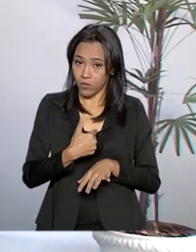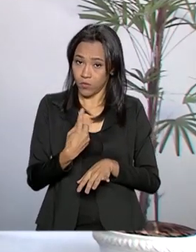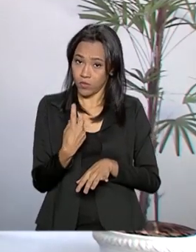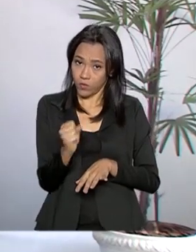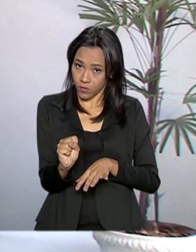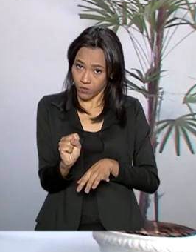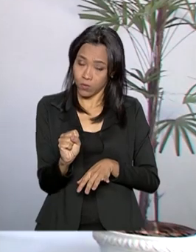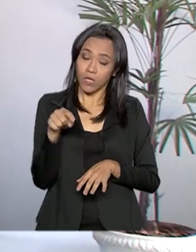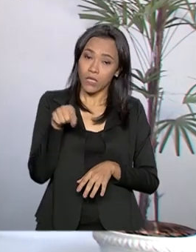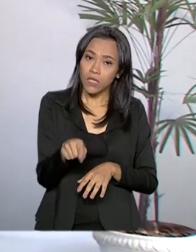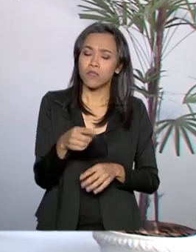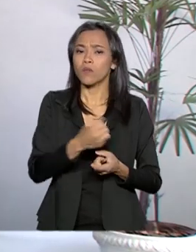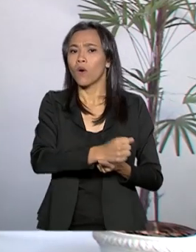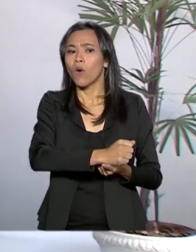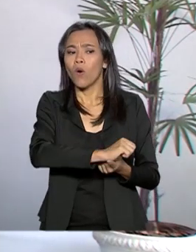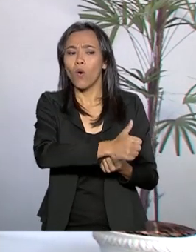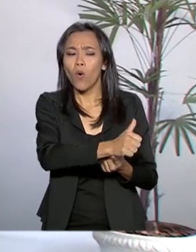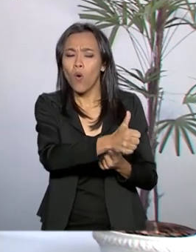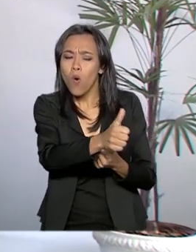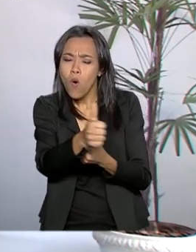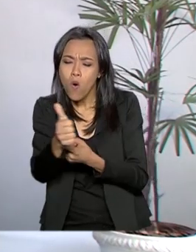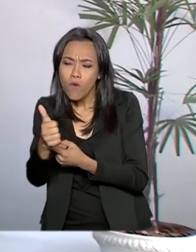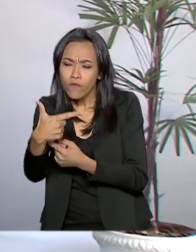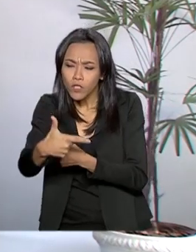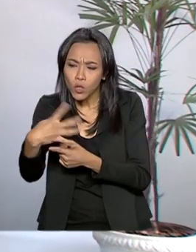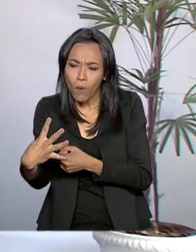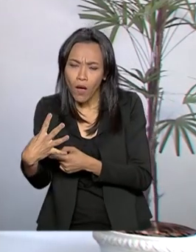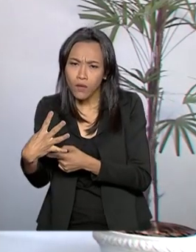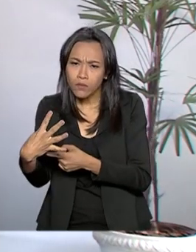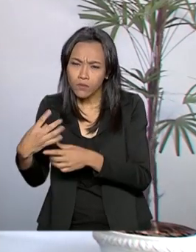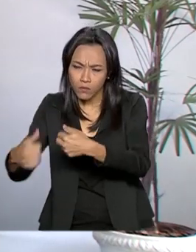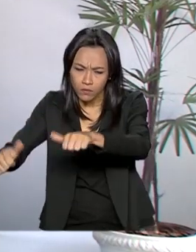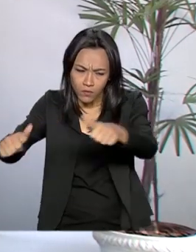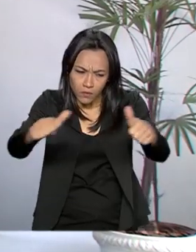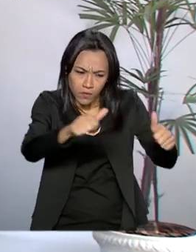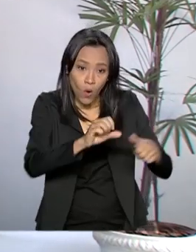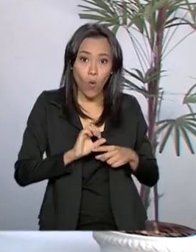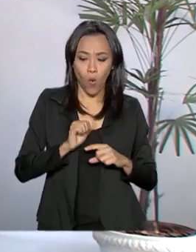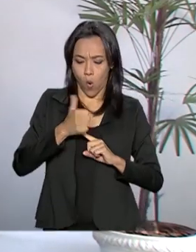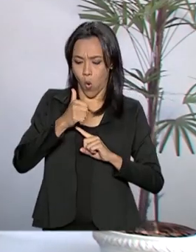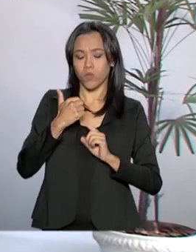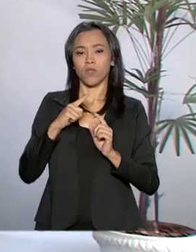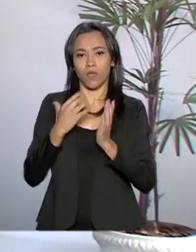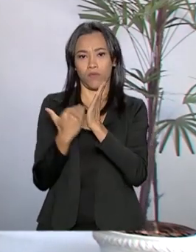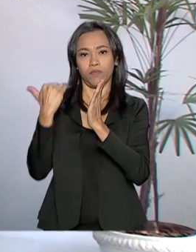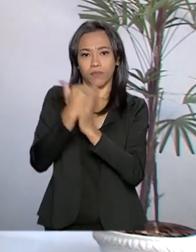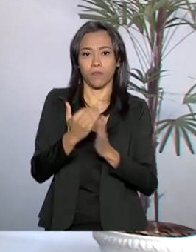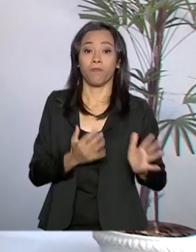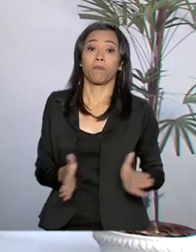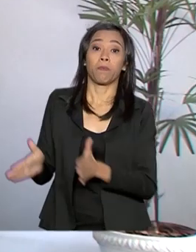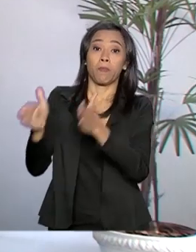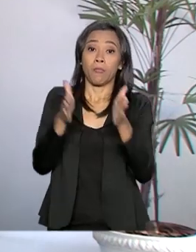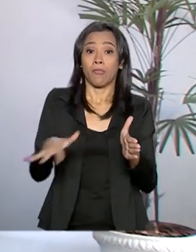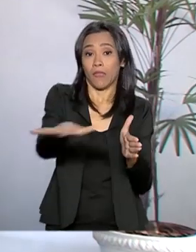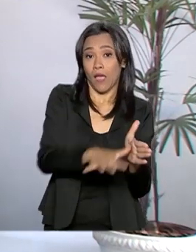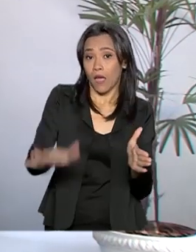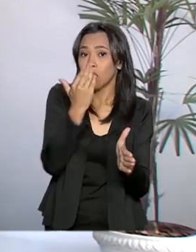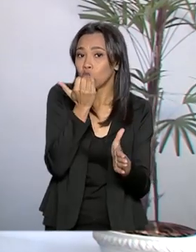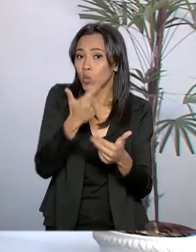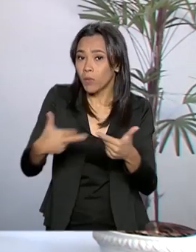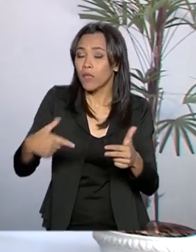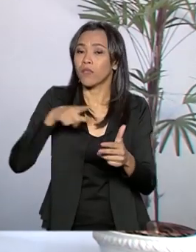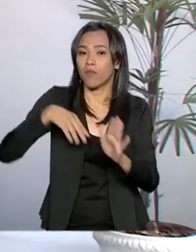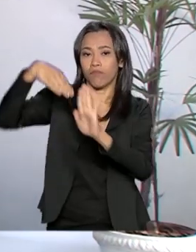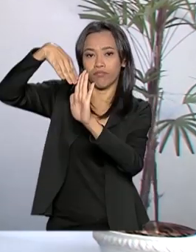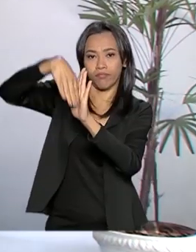entre as 11 das 24 analisadas que apresentaram altas em fevereiro. Já o setor de alimentos sofreu queda de 0